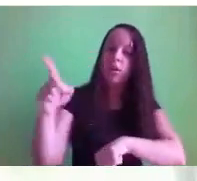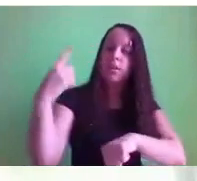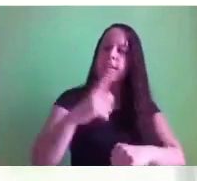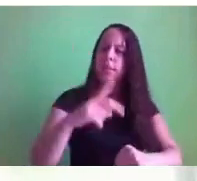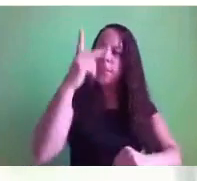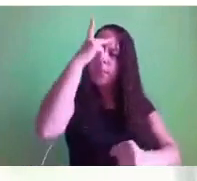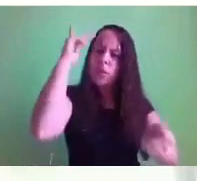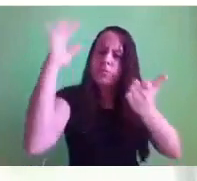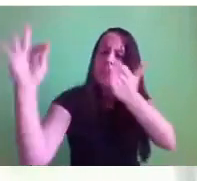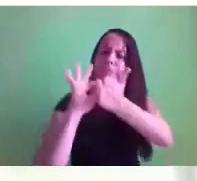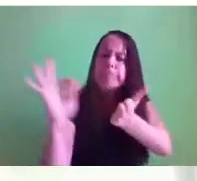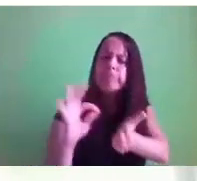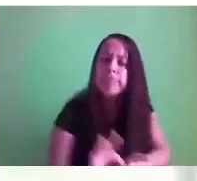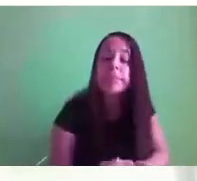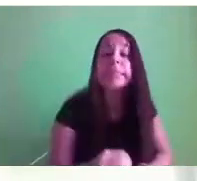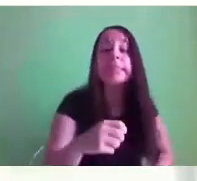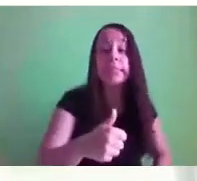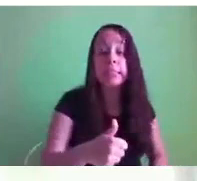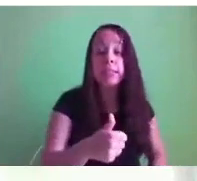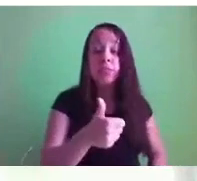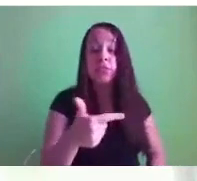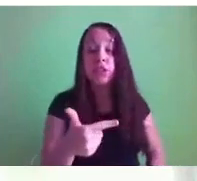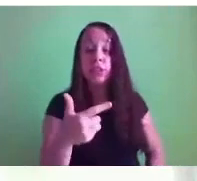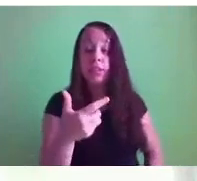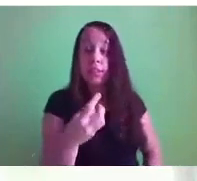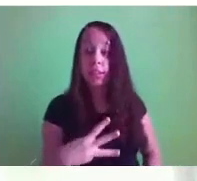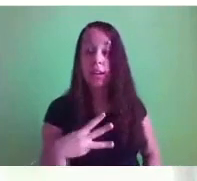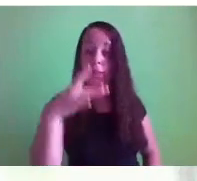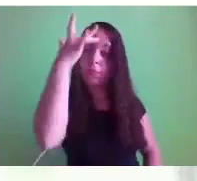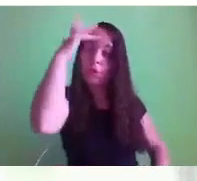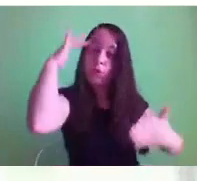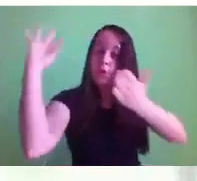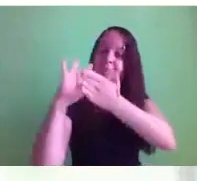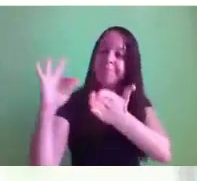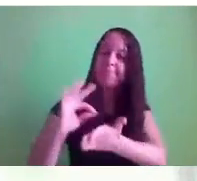inscritos. Vamos gerar a lista.